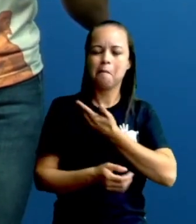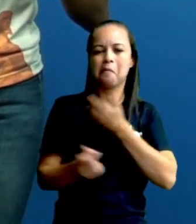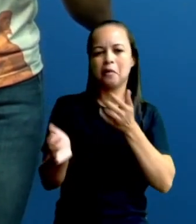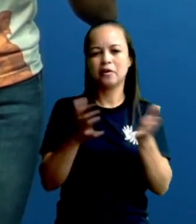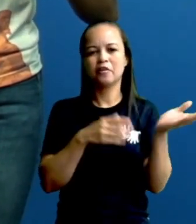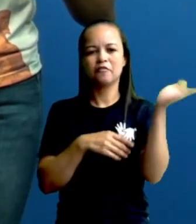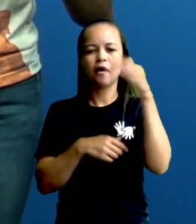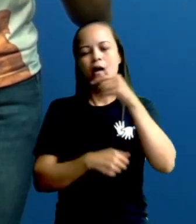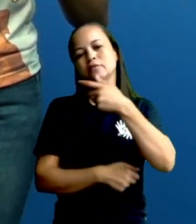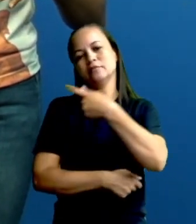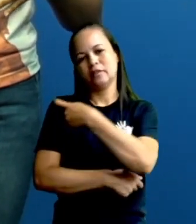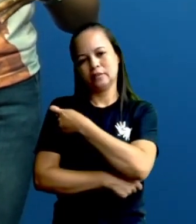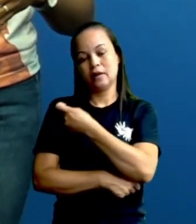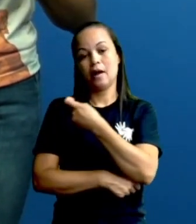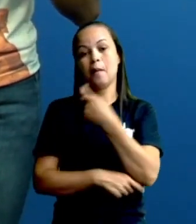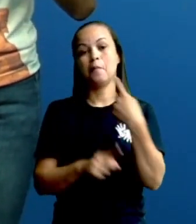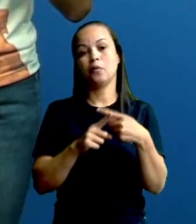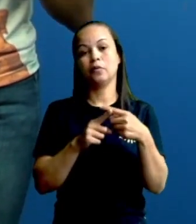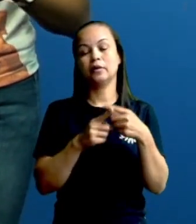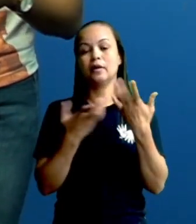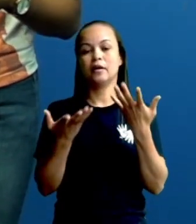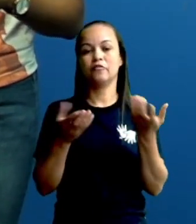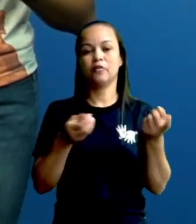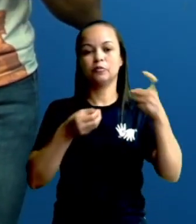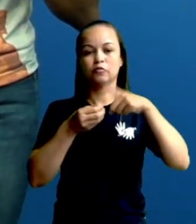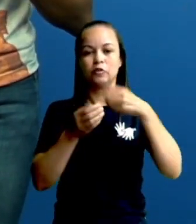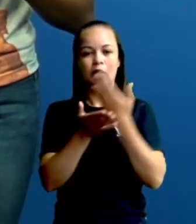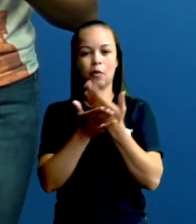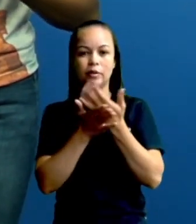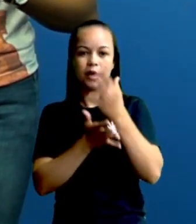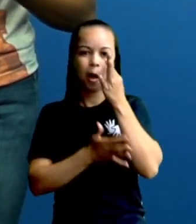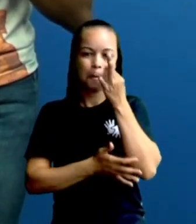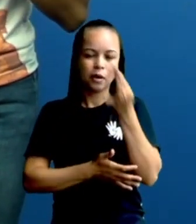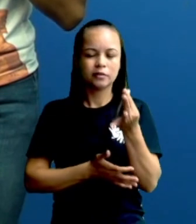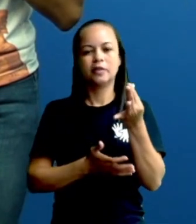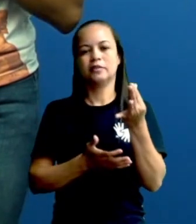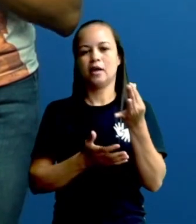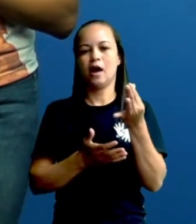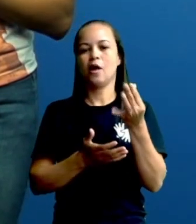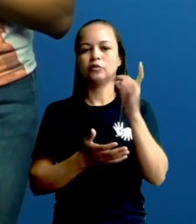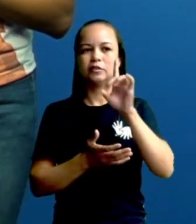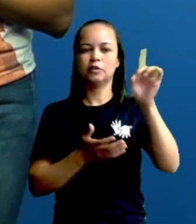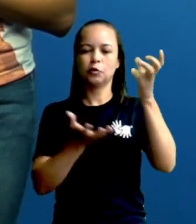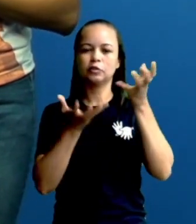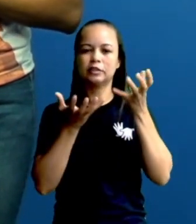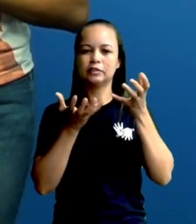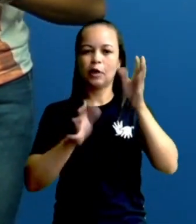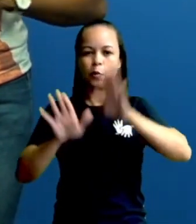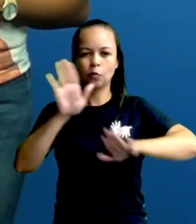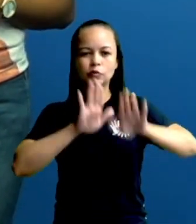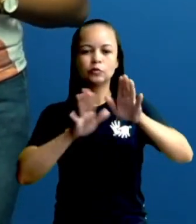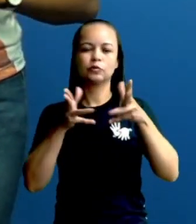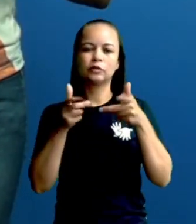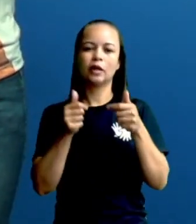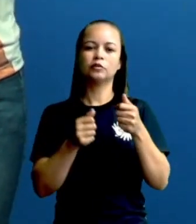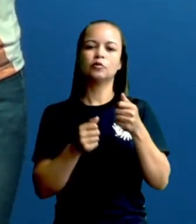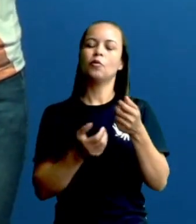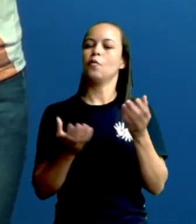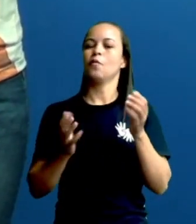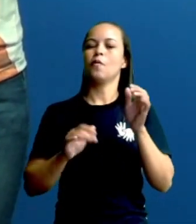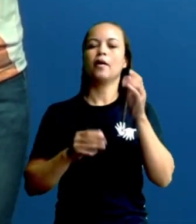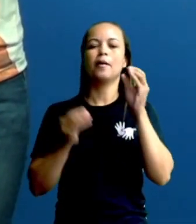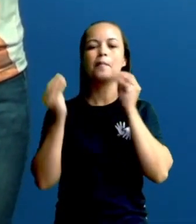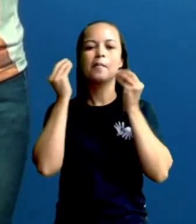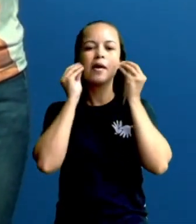gente vai voltar com as aulas presenciais, se Deus quiser. E com todo mundo, bem cuidado. Certo? Beijo no coração.